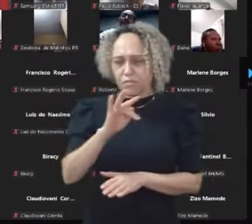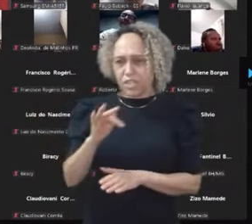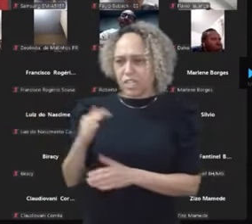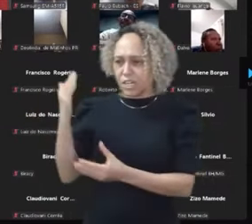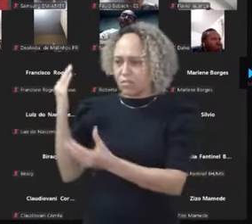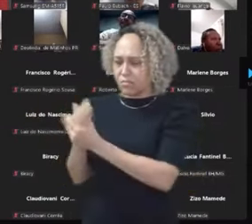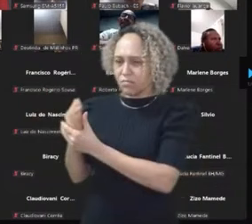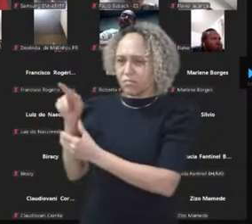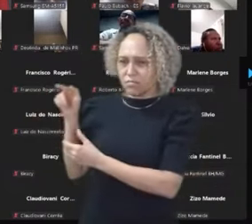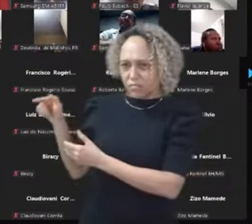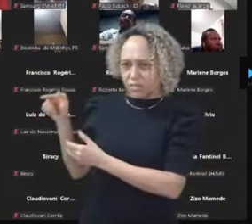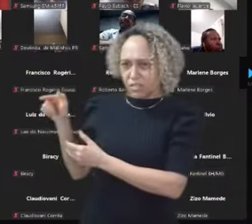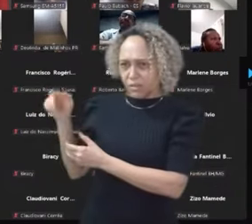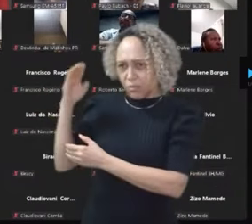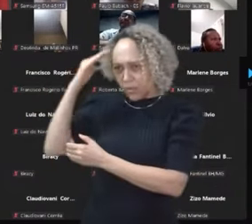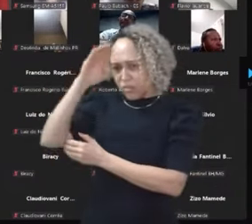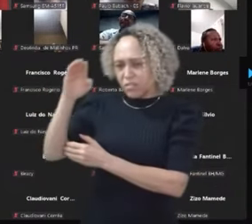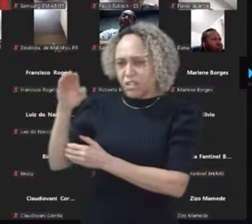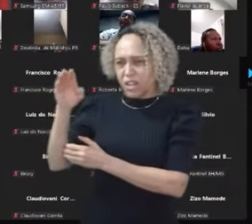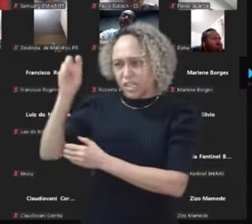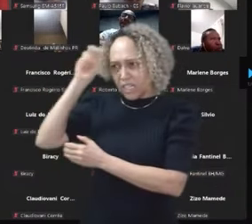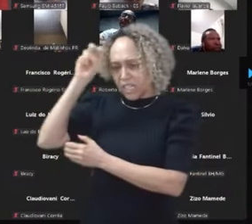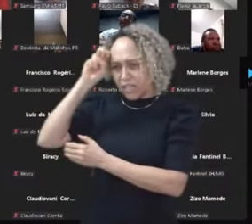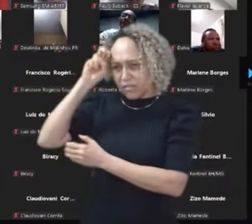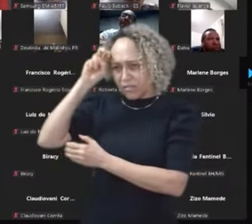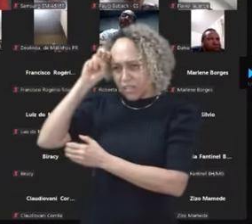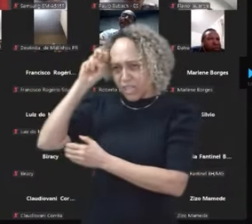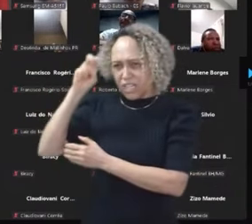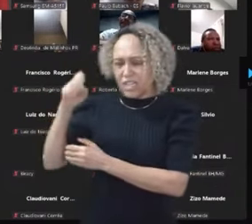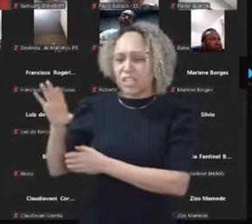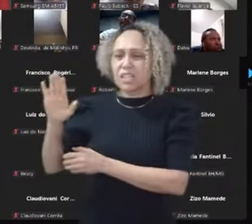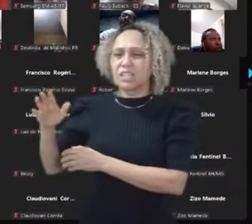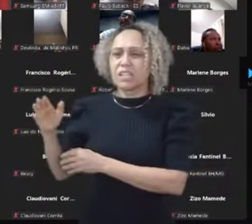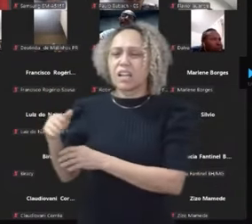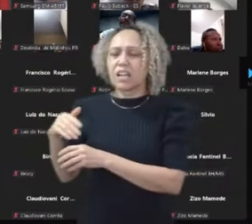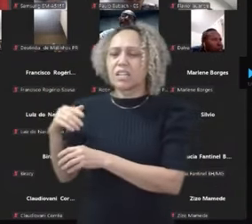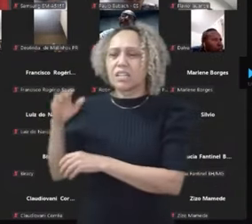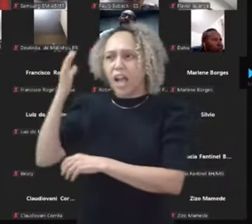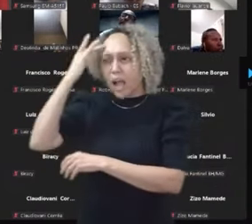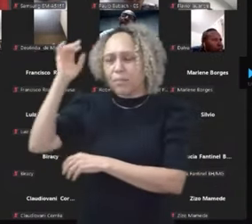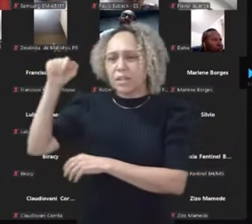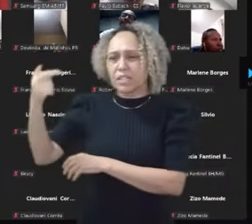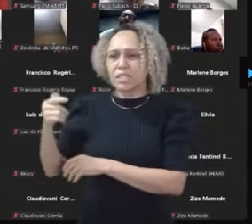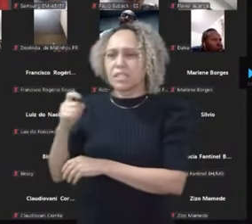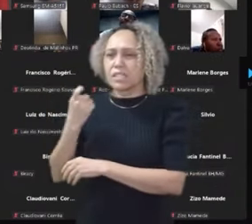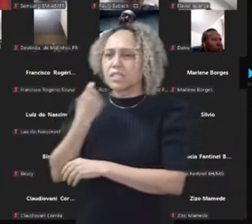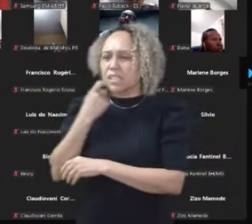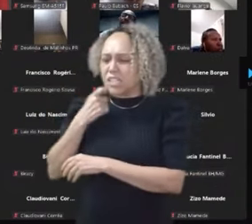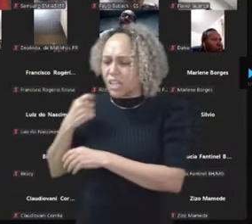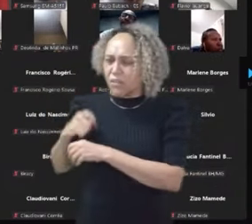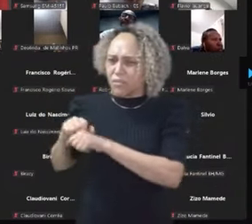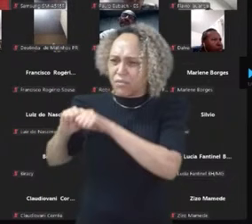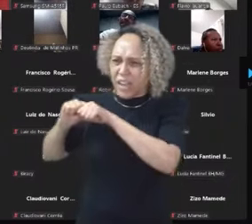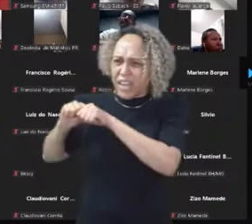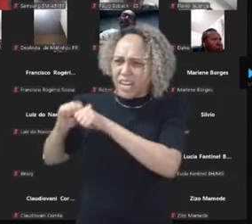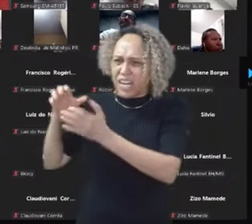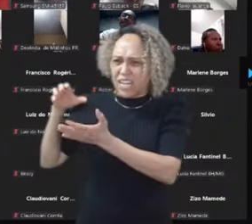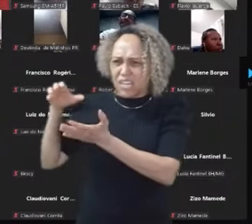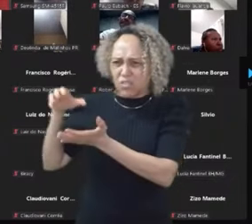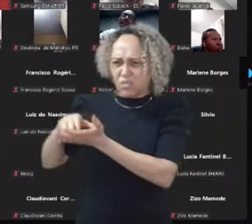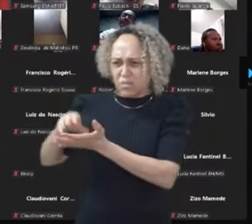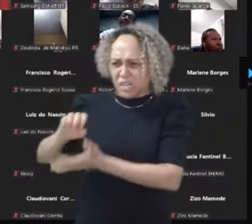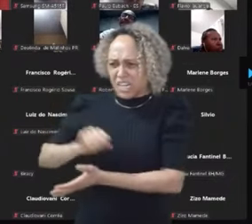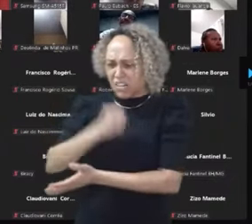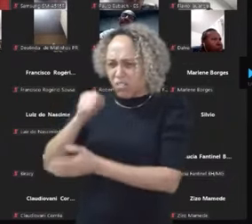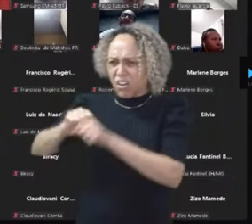saiu na quinta-feira. De sexta-feira em diante, o gabinete do ódio passou a inundar, saíram até matérias aí na imprensa, inundar as redes